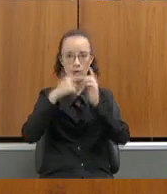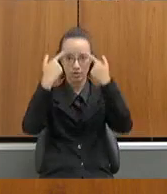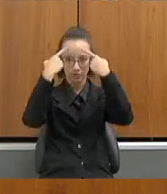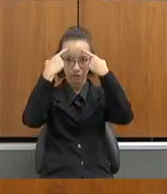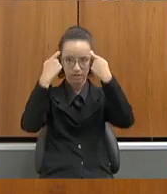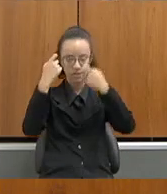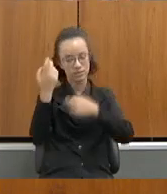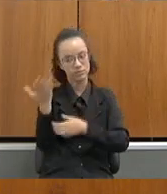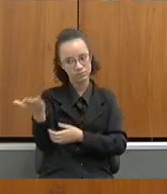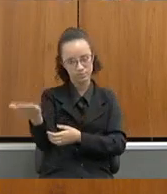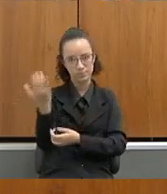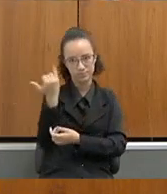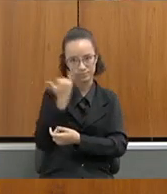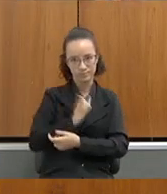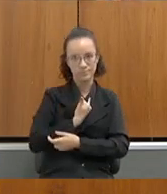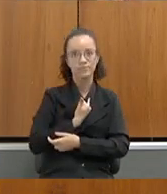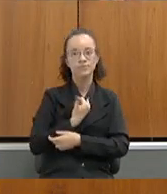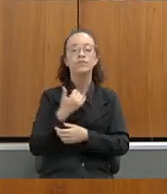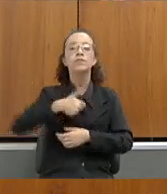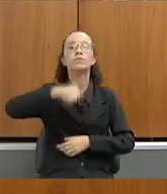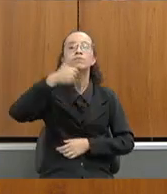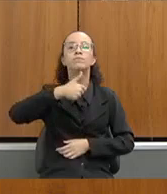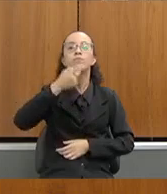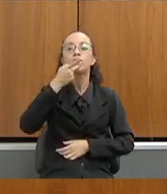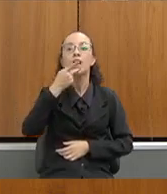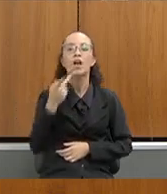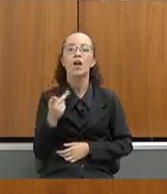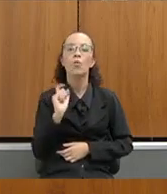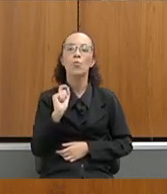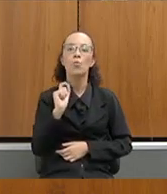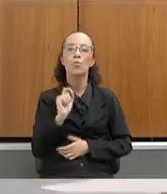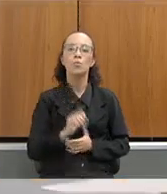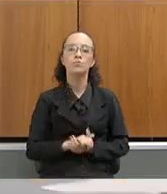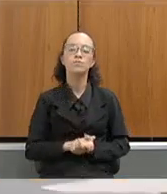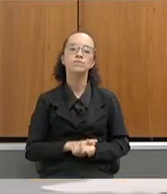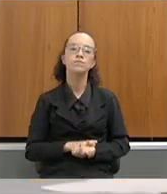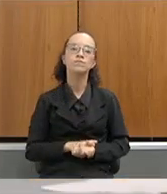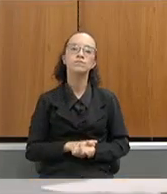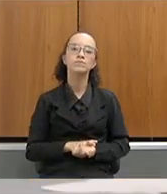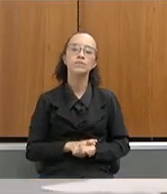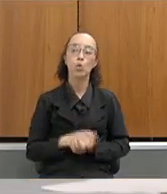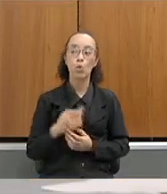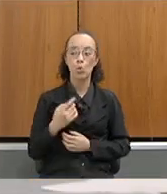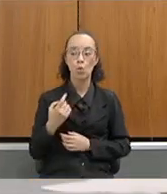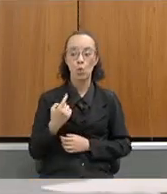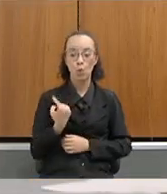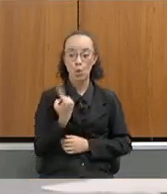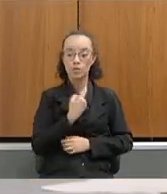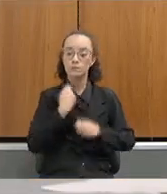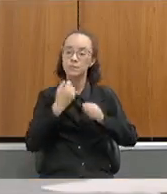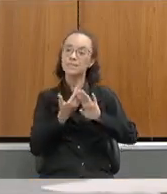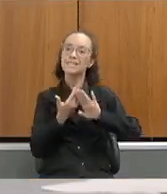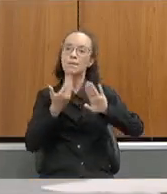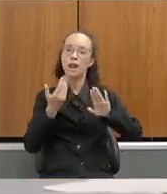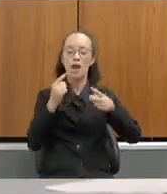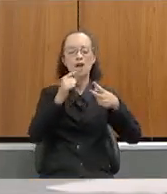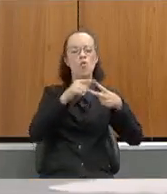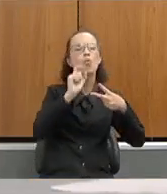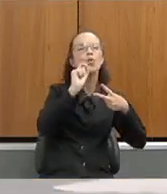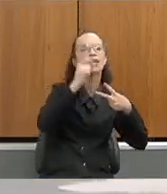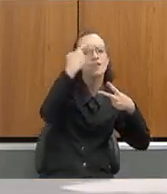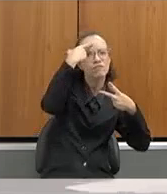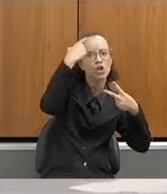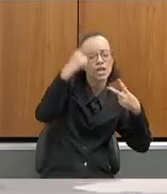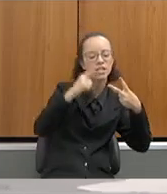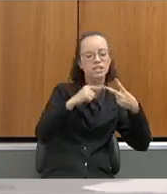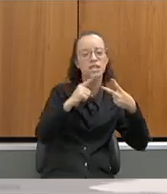senhora propõe. Queria primeiro dizer que nós temos que separar o que é violência e indisciplina,